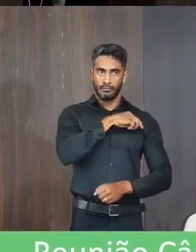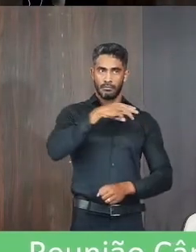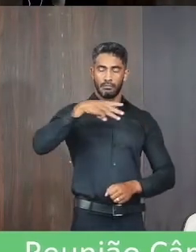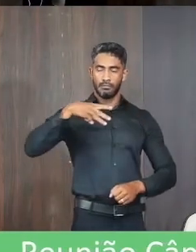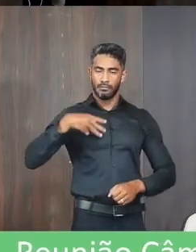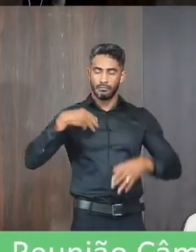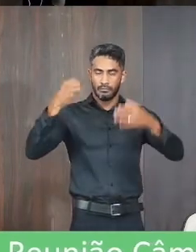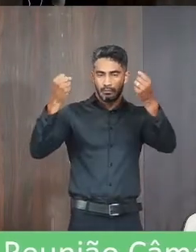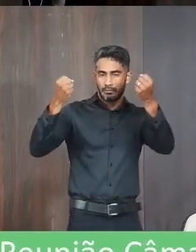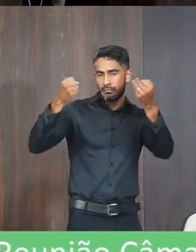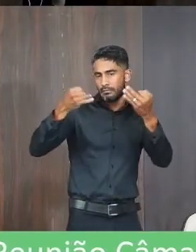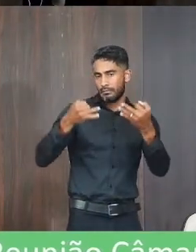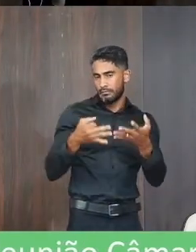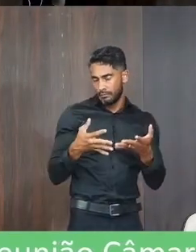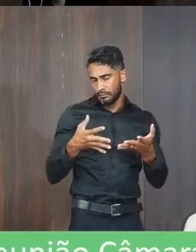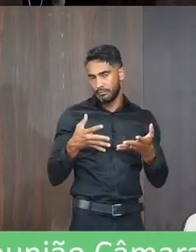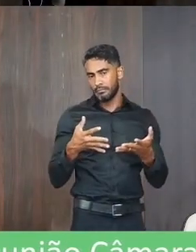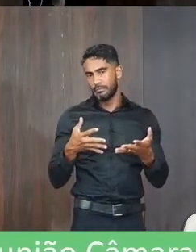expedir